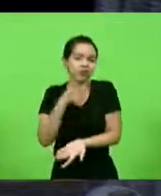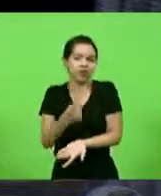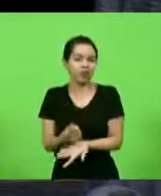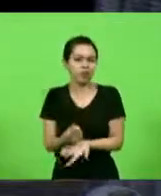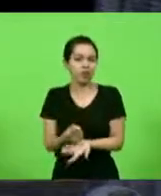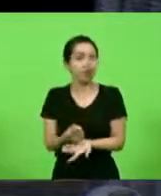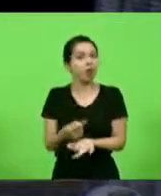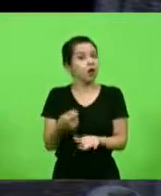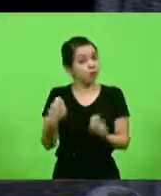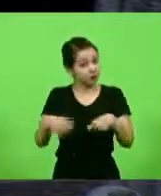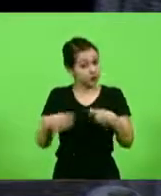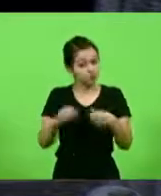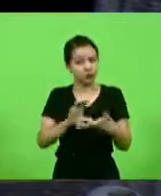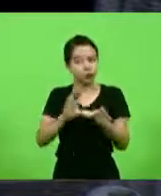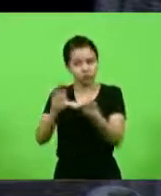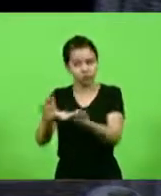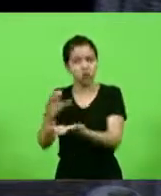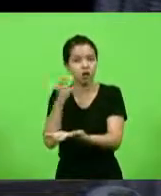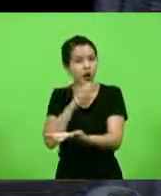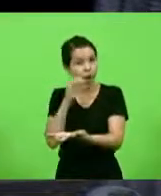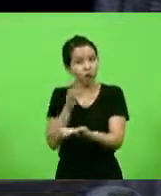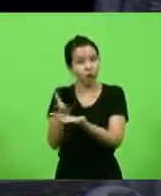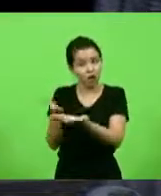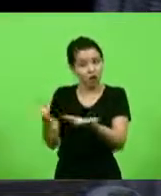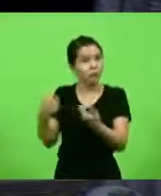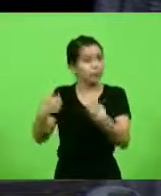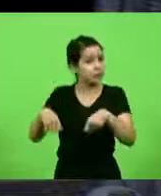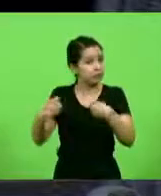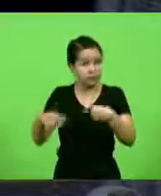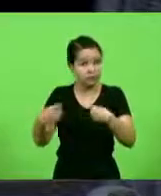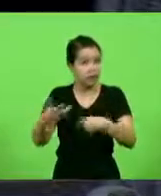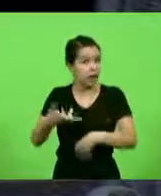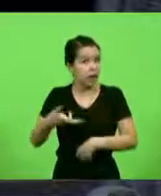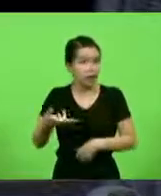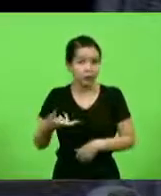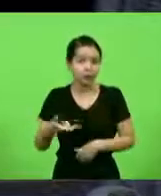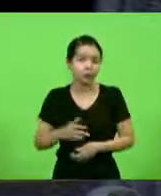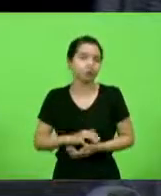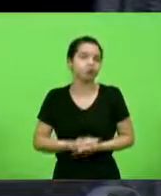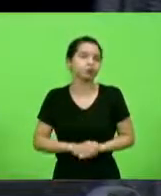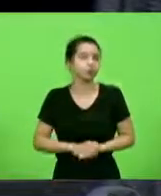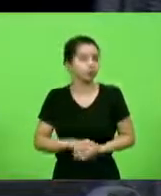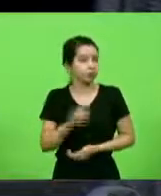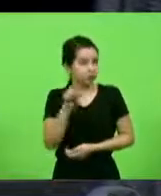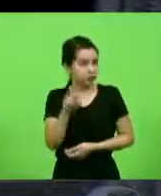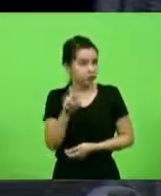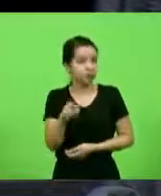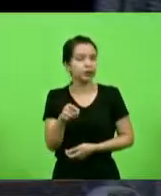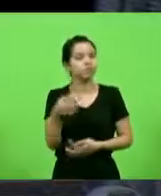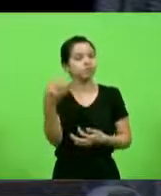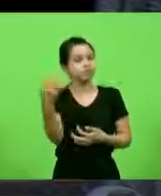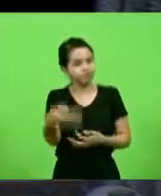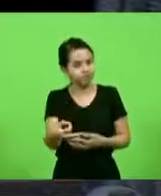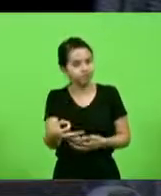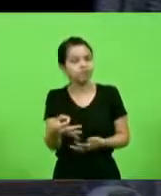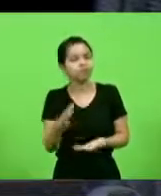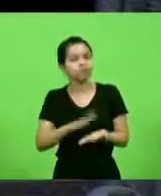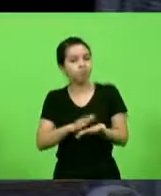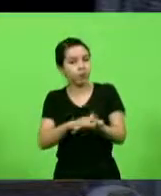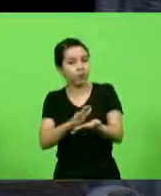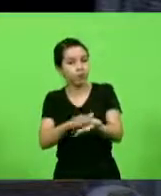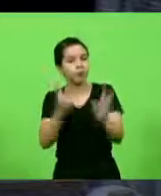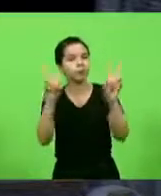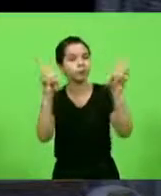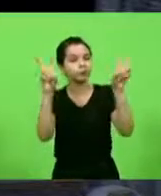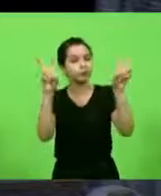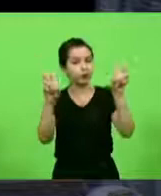rápido, porque essa gente que está aí está precisando, está precisando rapidamente, deputado. vossa excelência foi muito feliz, queria parabenizar pelo tema aí, que